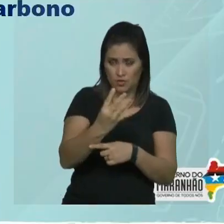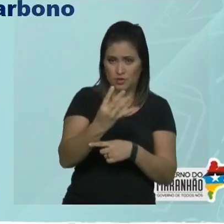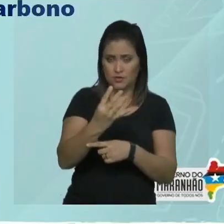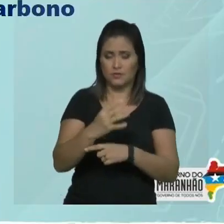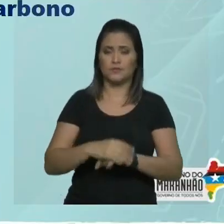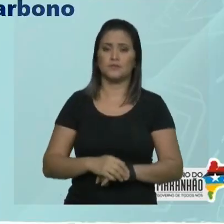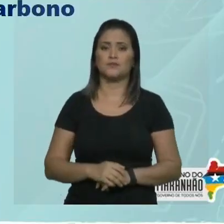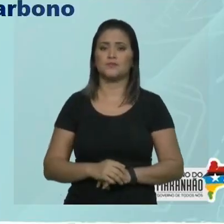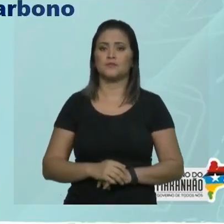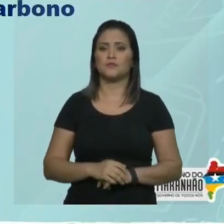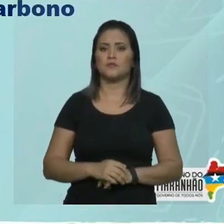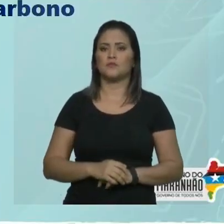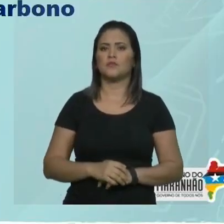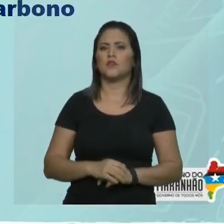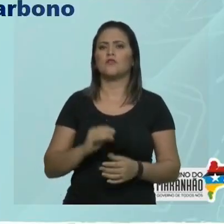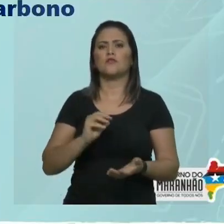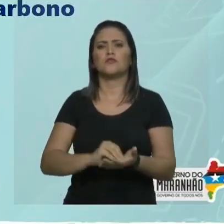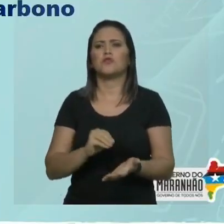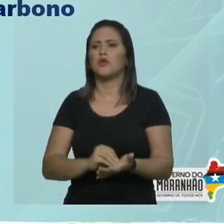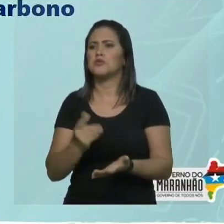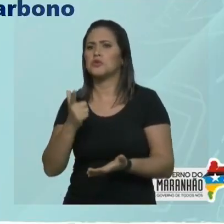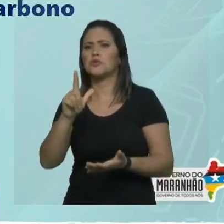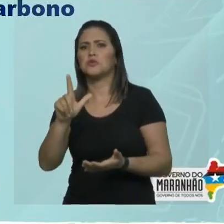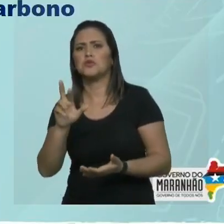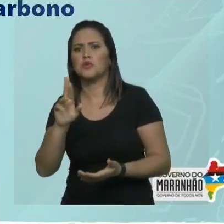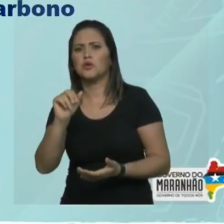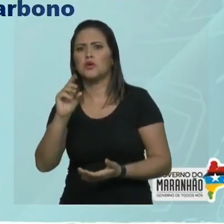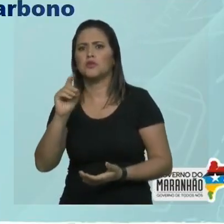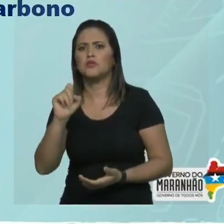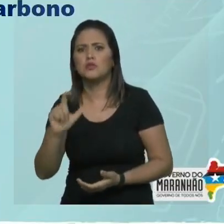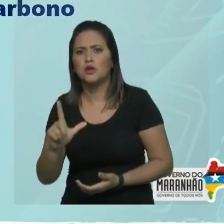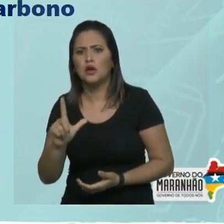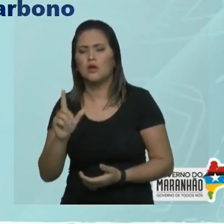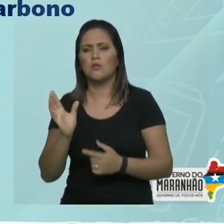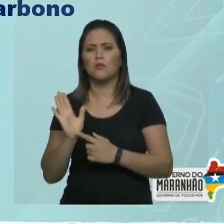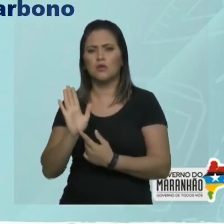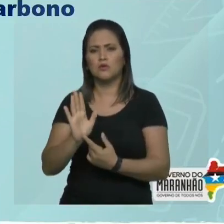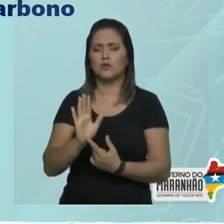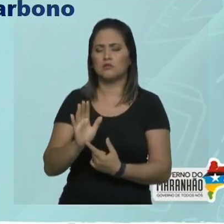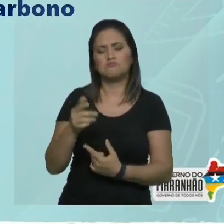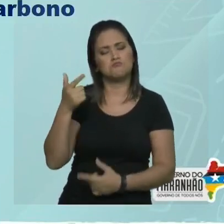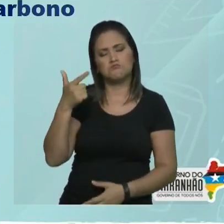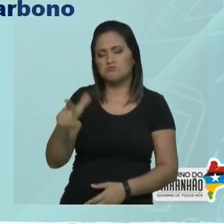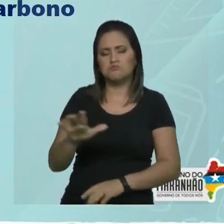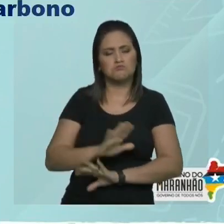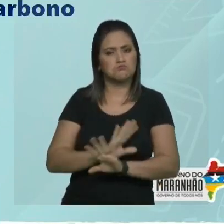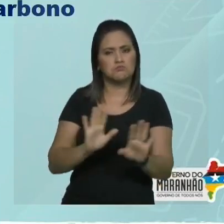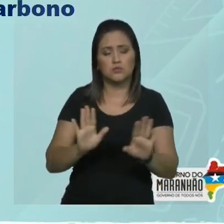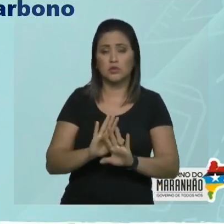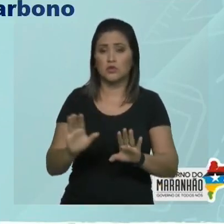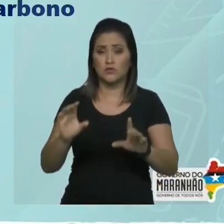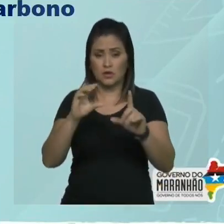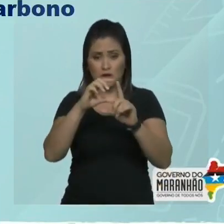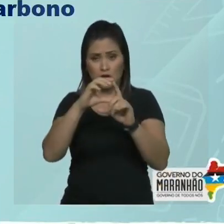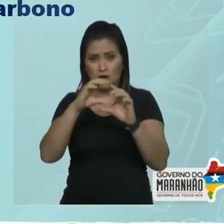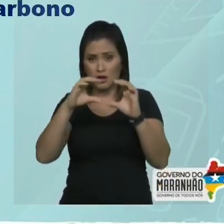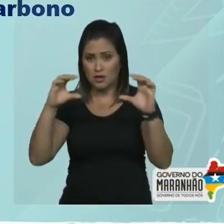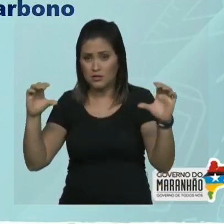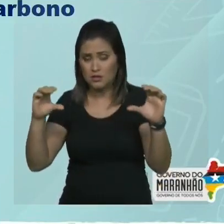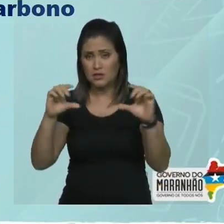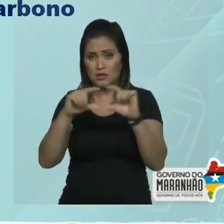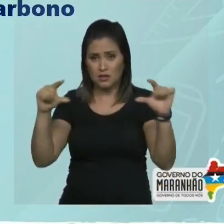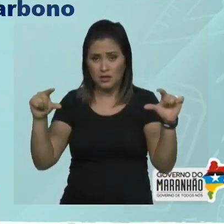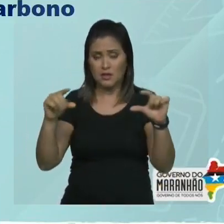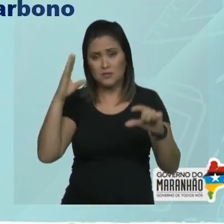Tem mais algum radical para você indicar aqui? Não. Então você vai para a cadeia principal. Tem quantos na cadeia principal? Um, dois, três, quatro, cinco, seis,